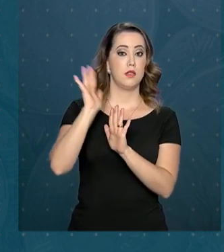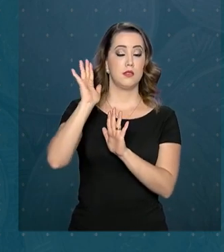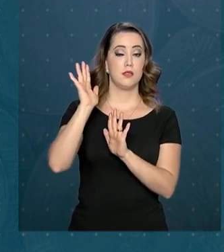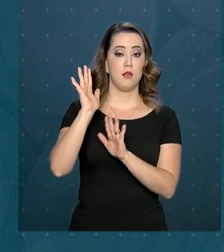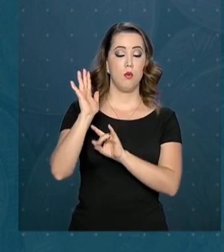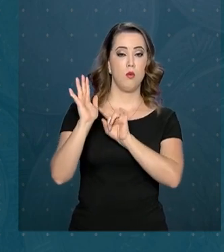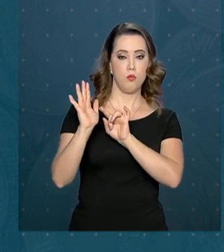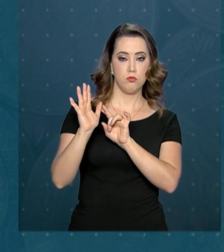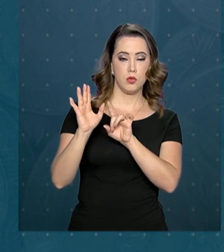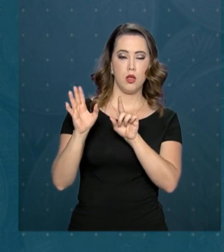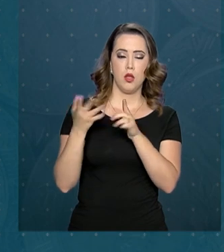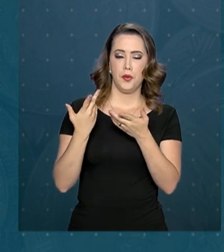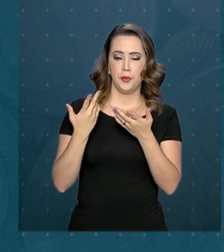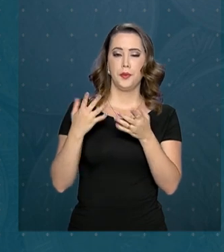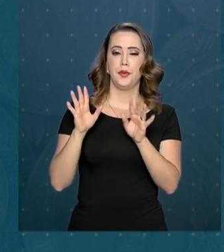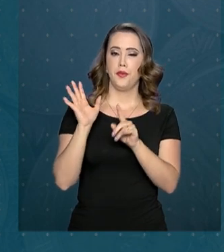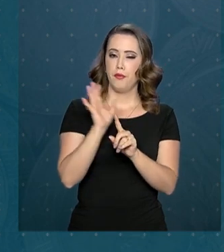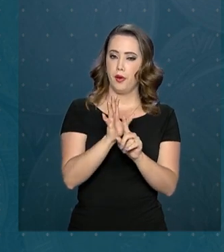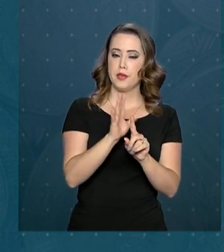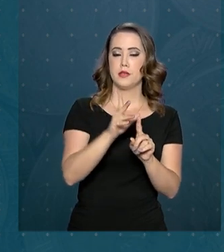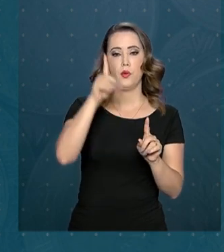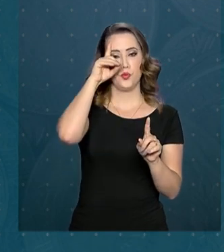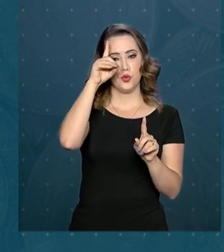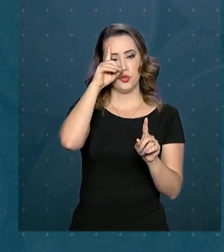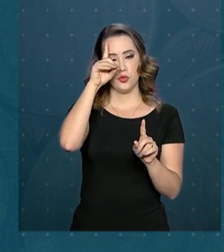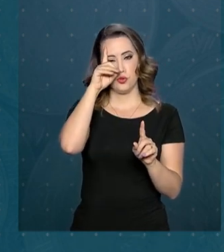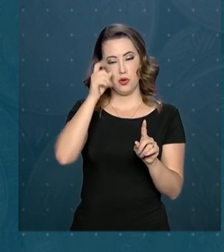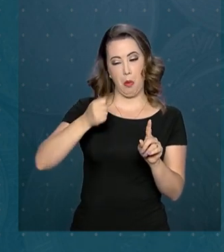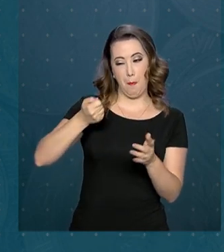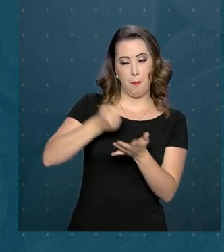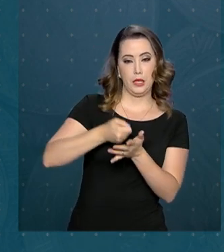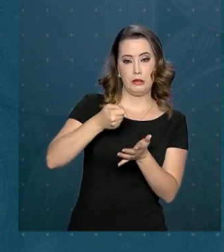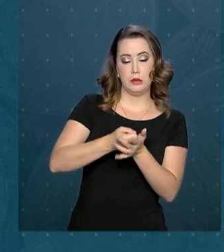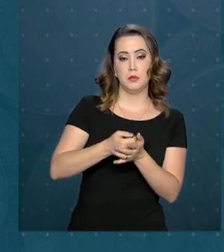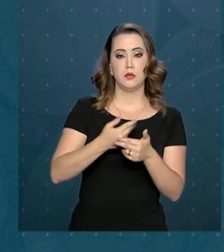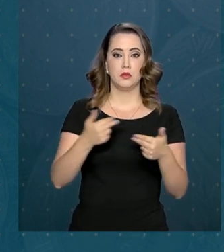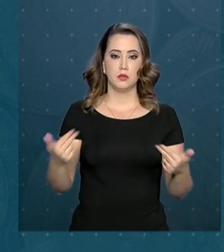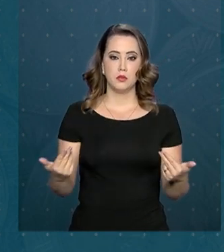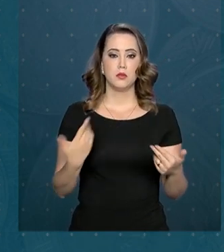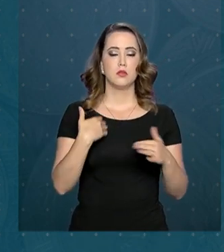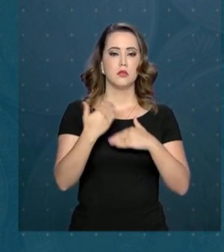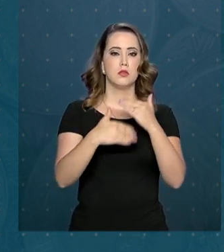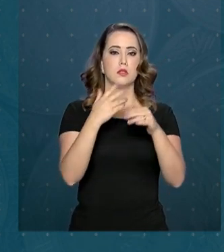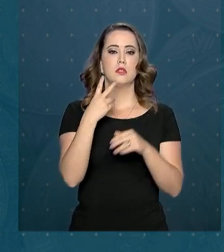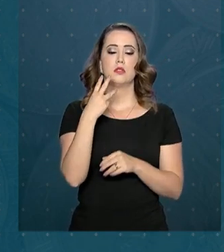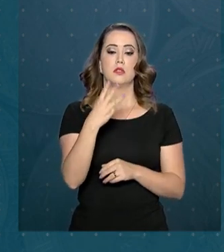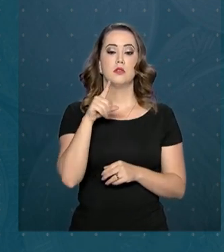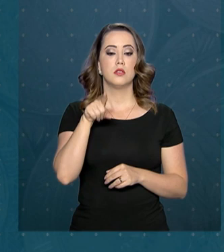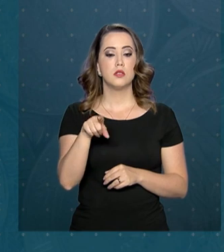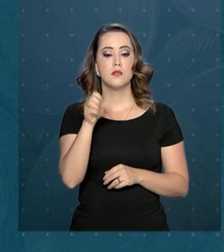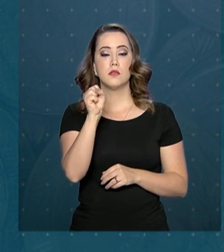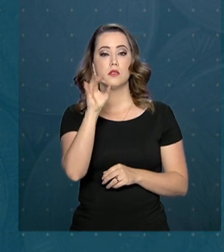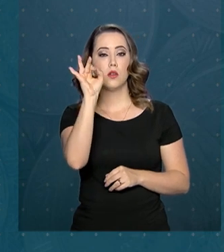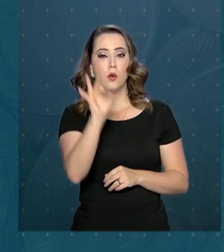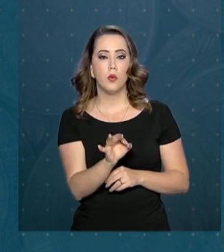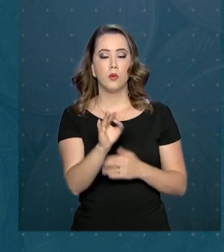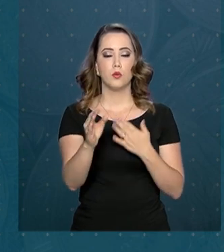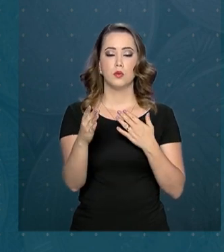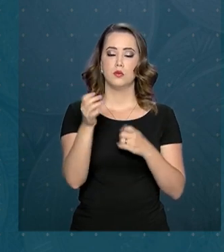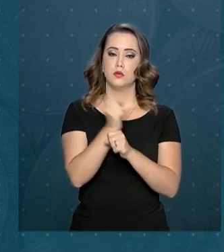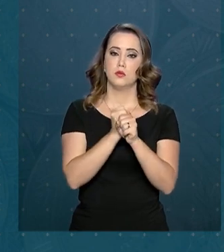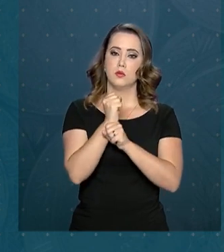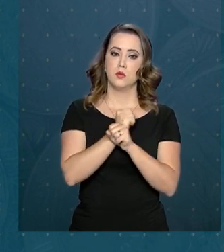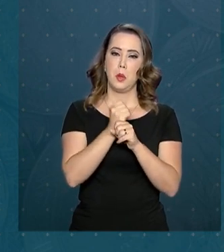a previsão é que o índice que afeta diretamente o bolso do consumidor fique em 3,8% em 2019,